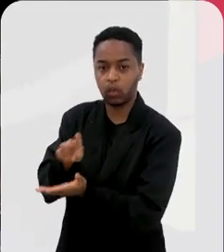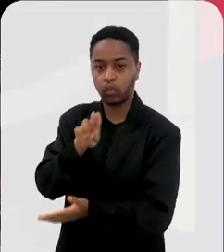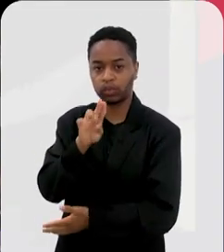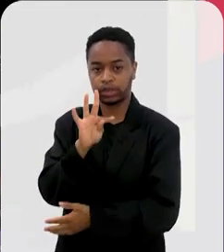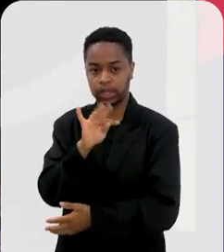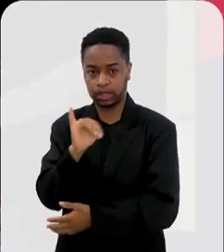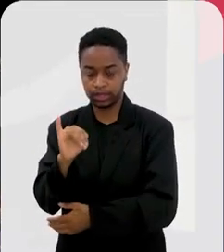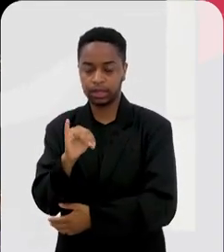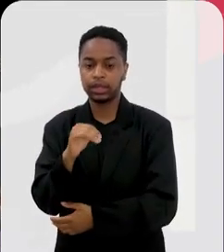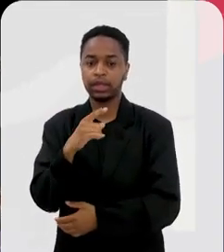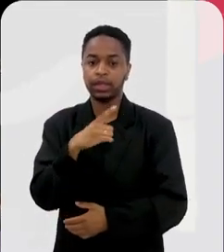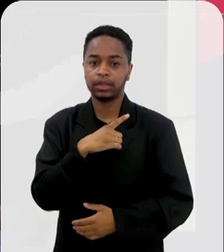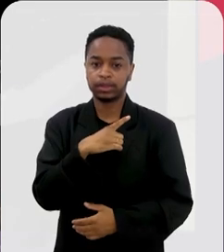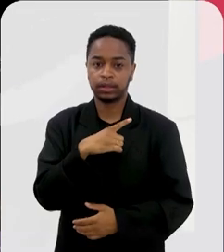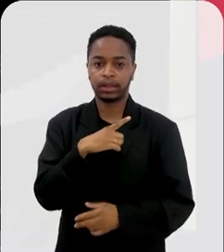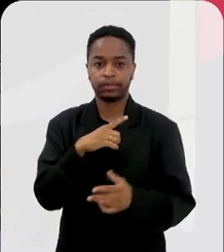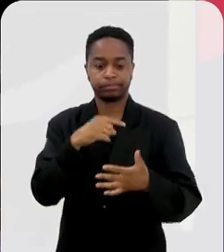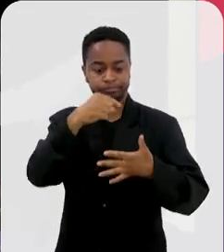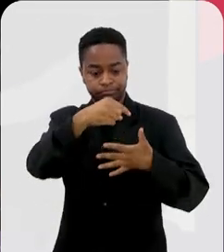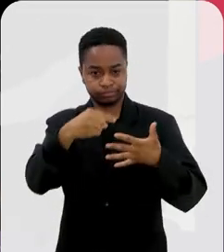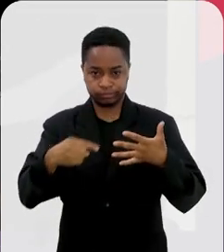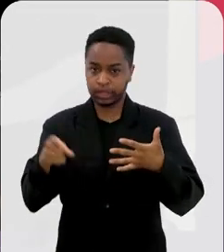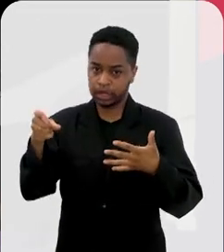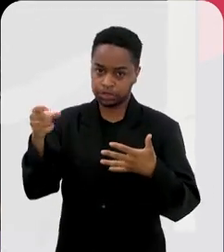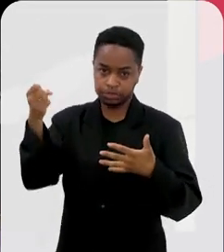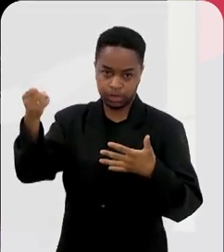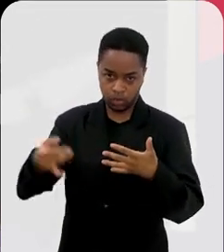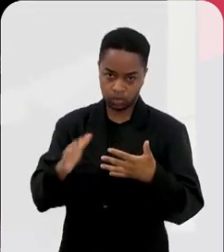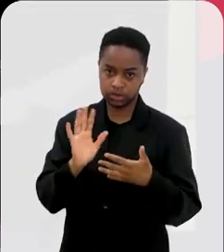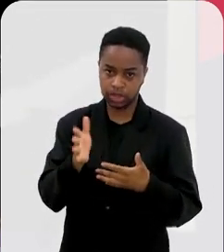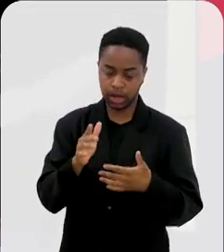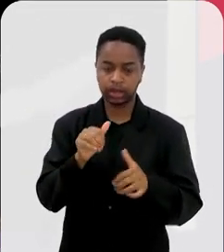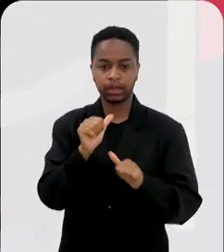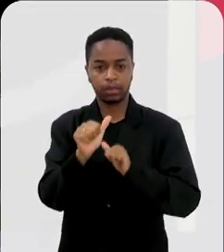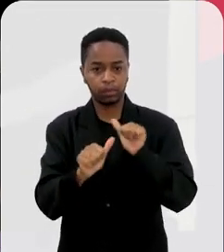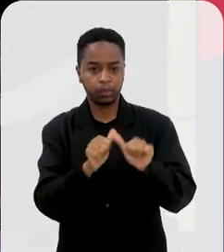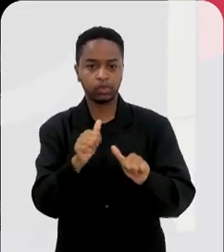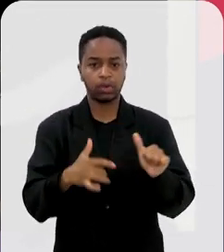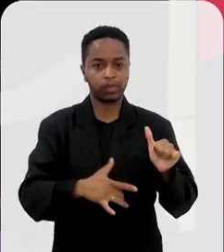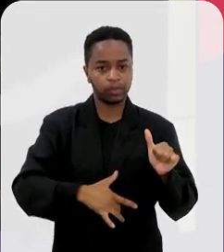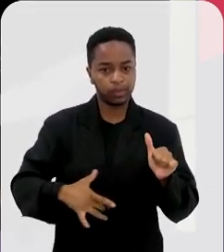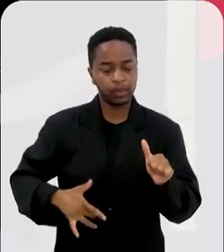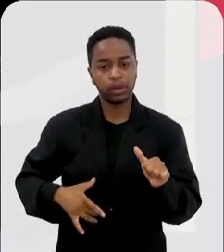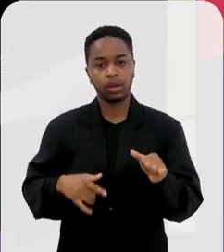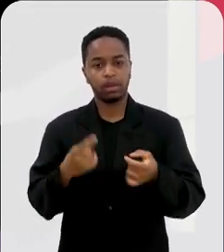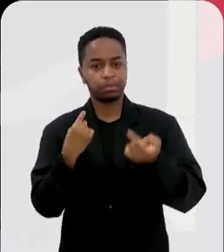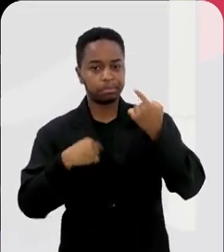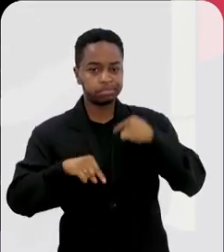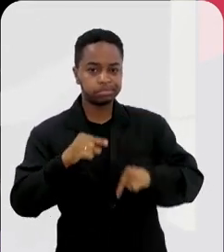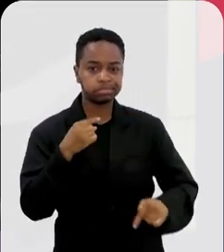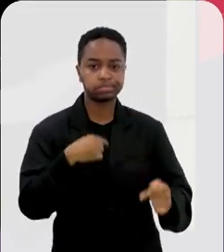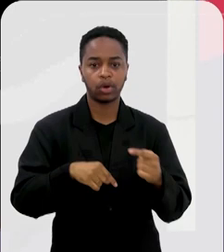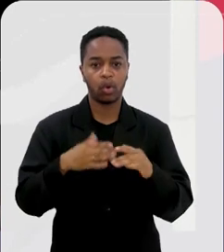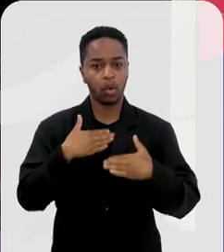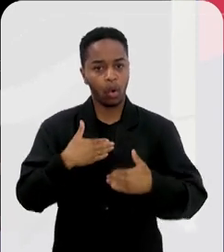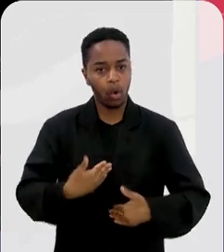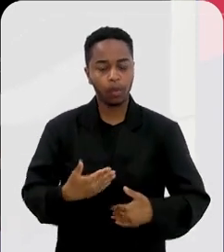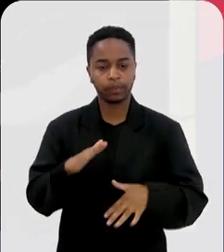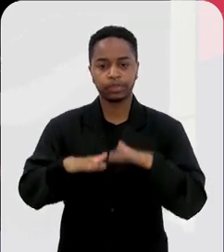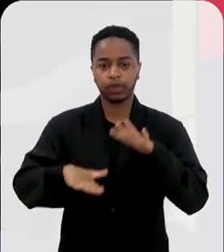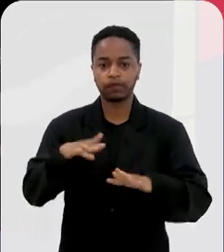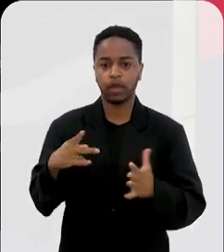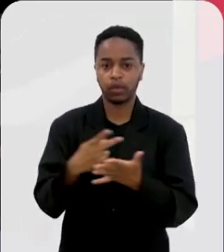na UTI, teve todas aquelas questões que a Sionisa comentou, alteração renal, metabólica,